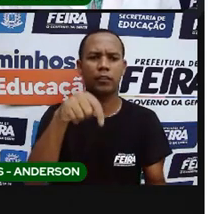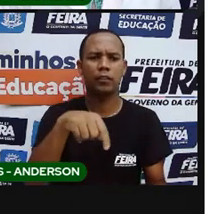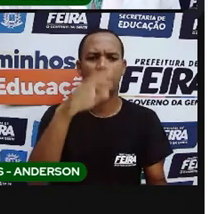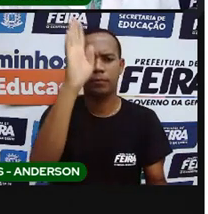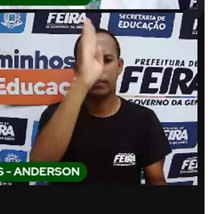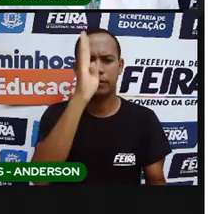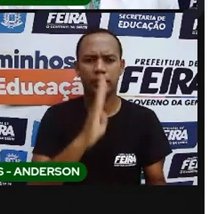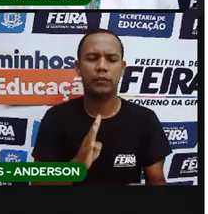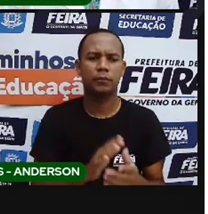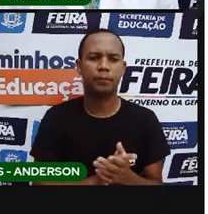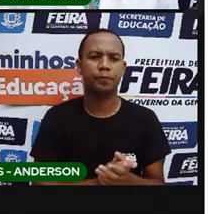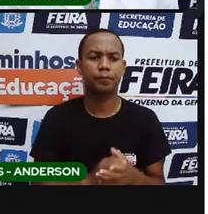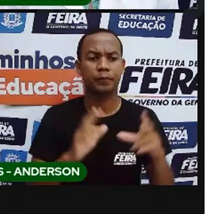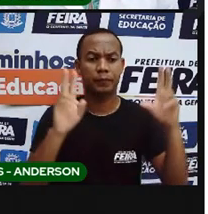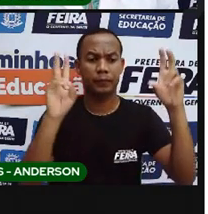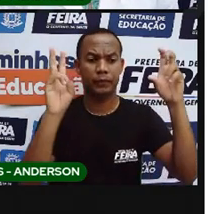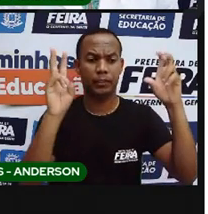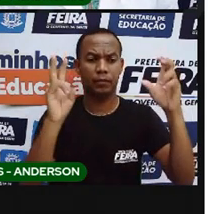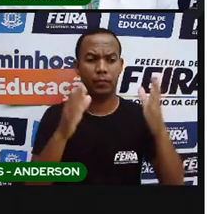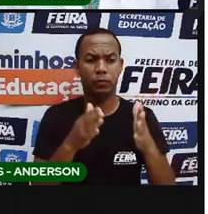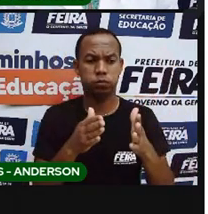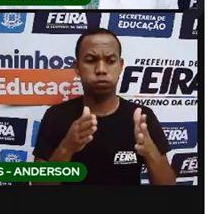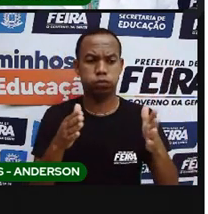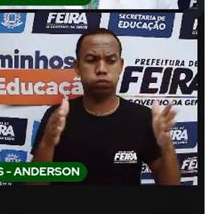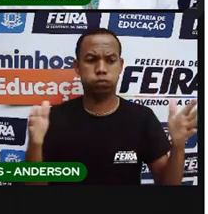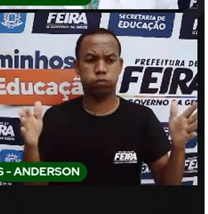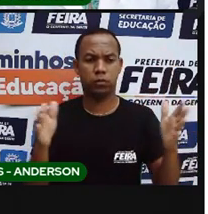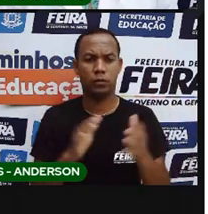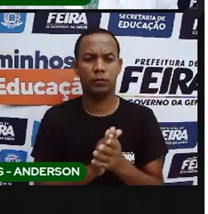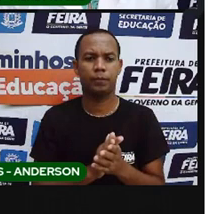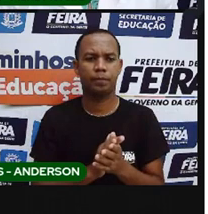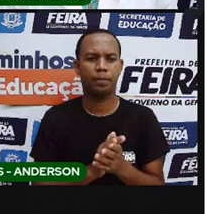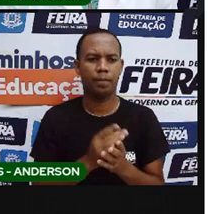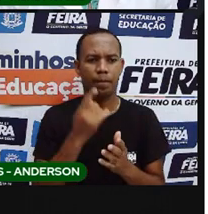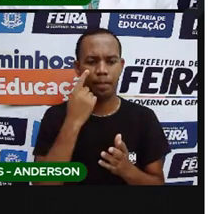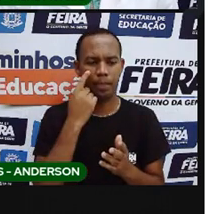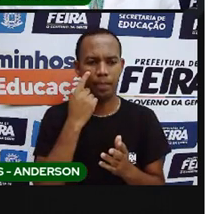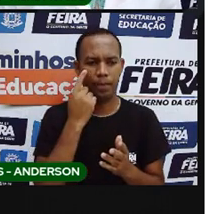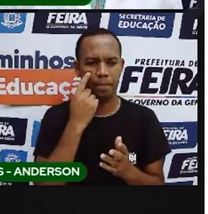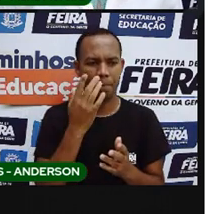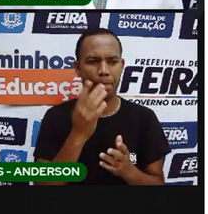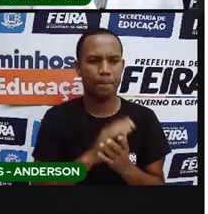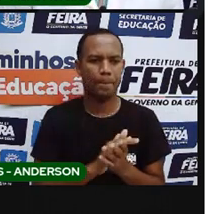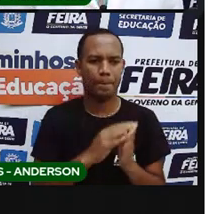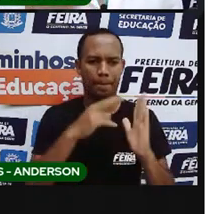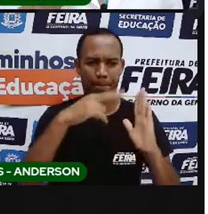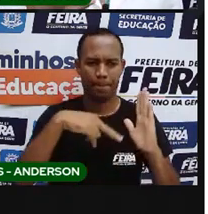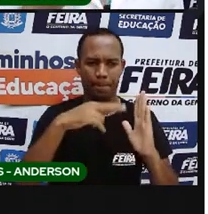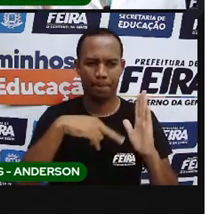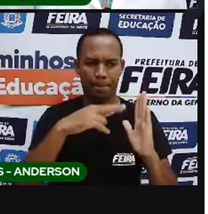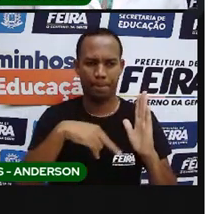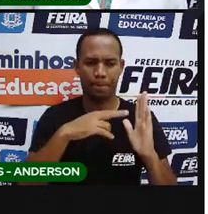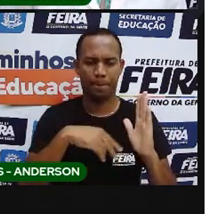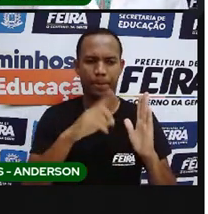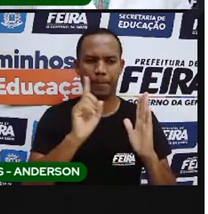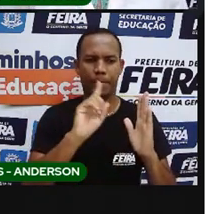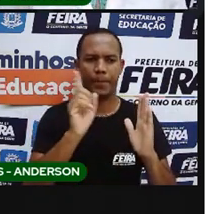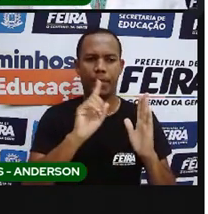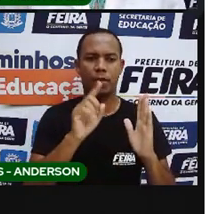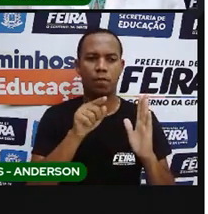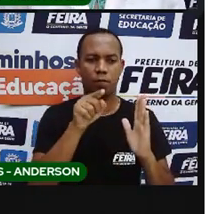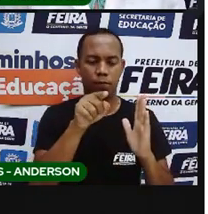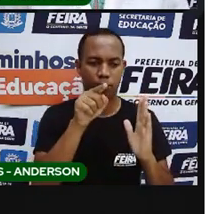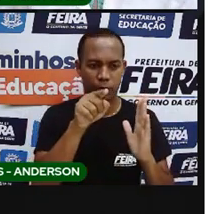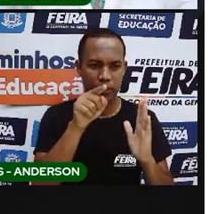E aí é um texto que é um pouquinho maior e é para mim não irá fazer a leitura com vocês. Por quê? Dessa vez, a prova vai deixar que